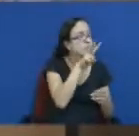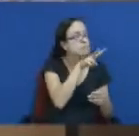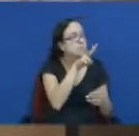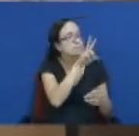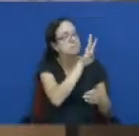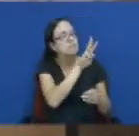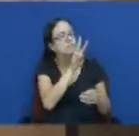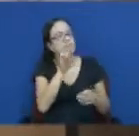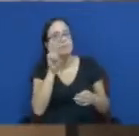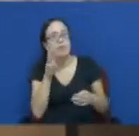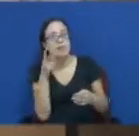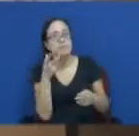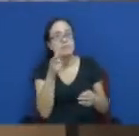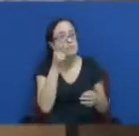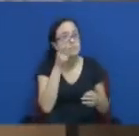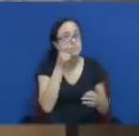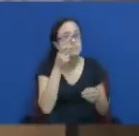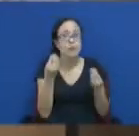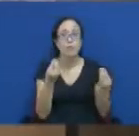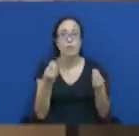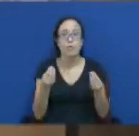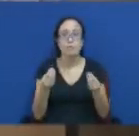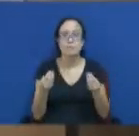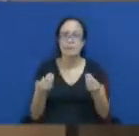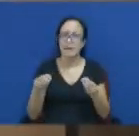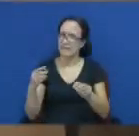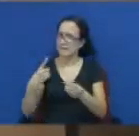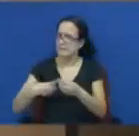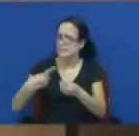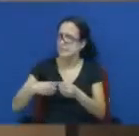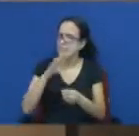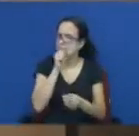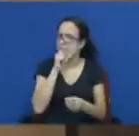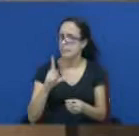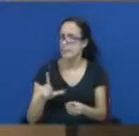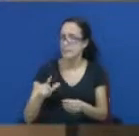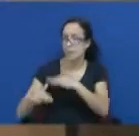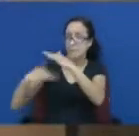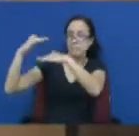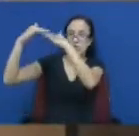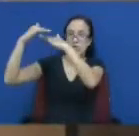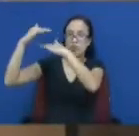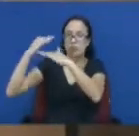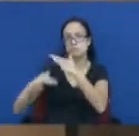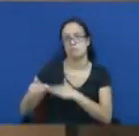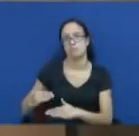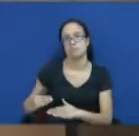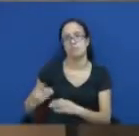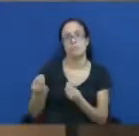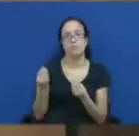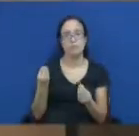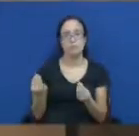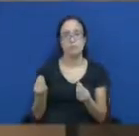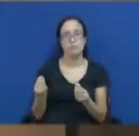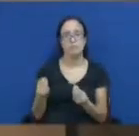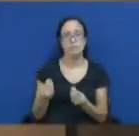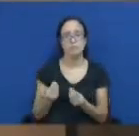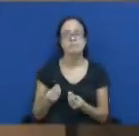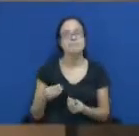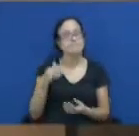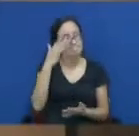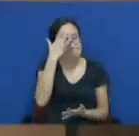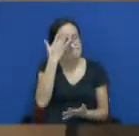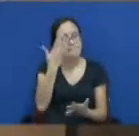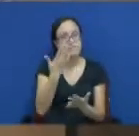cidade está progredindo, regredindo ou simplesmente estagnando. E acreditem, quem pode, de fato,